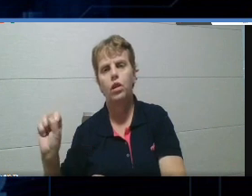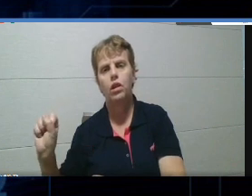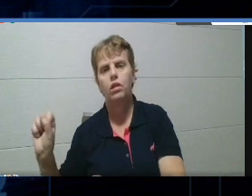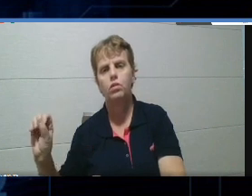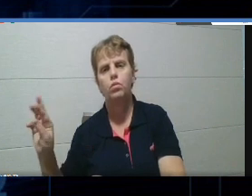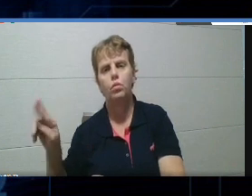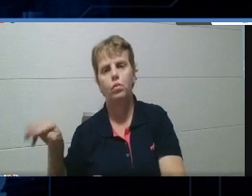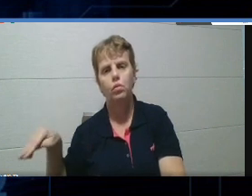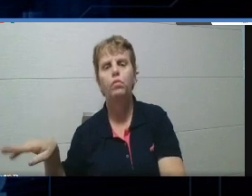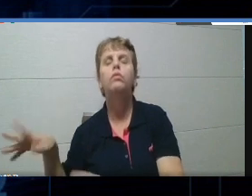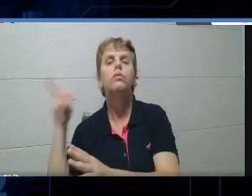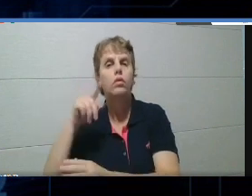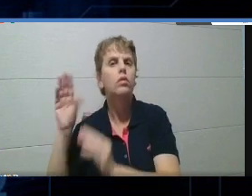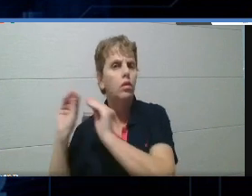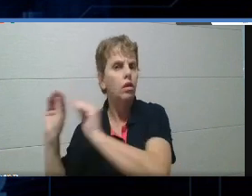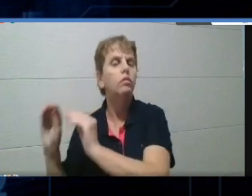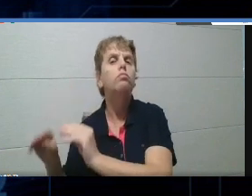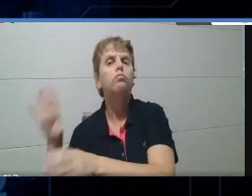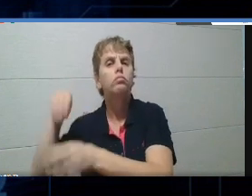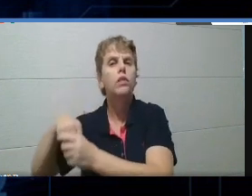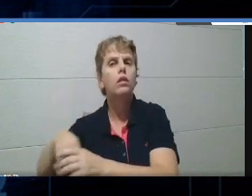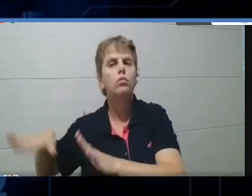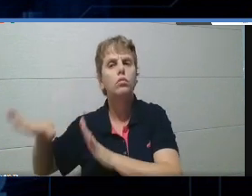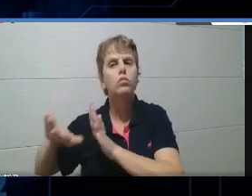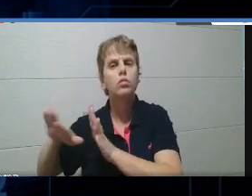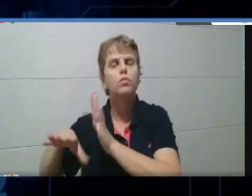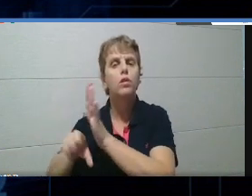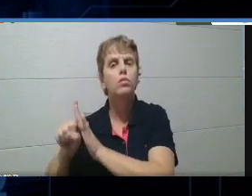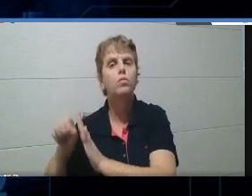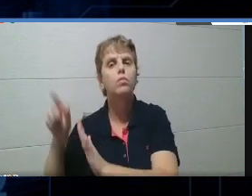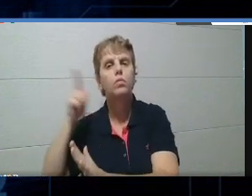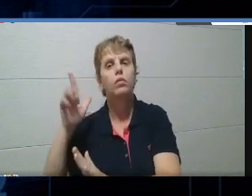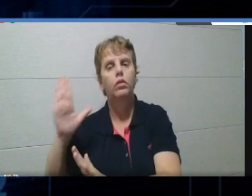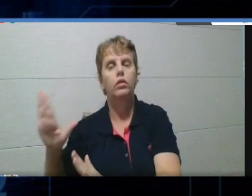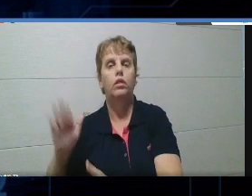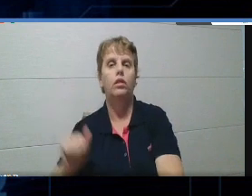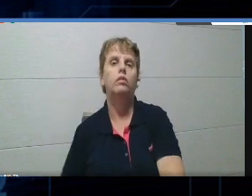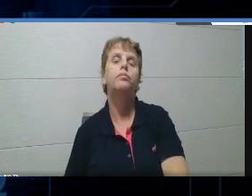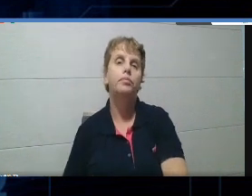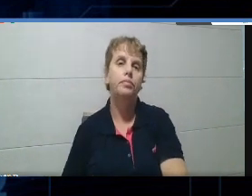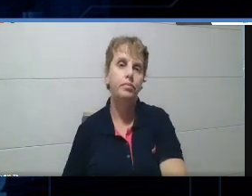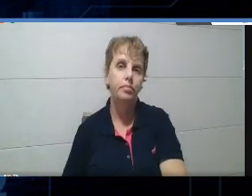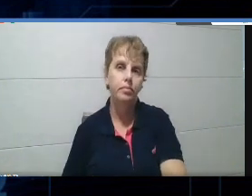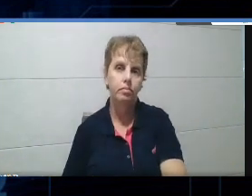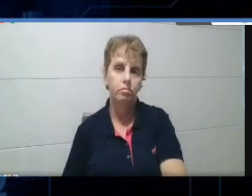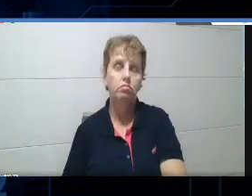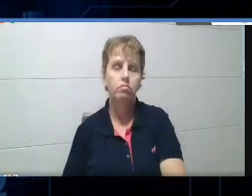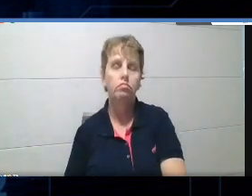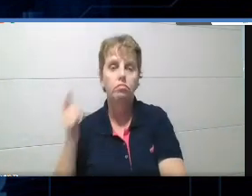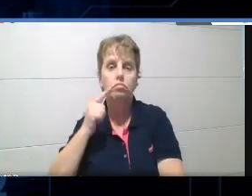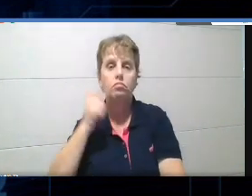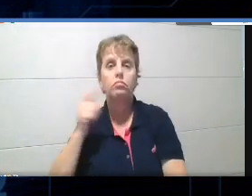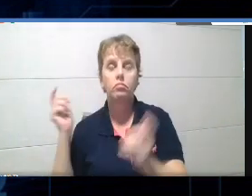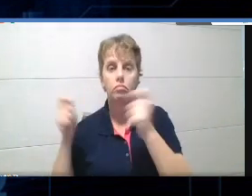dentro da plataforma do Google e serem redirecionados para o quiz. Dá para fazer isso.